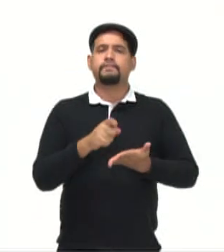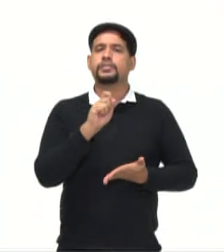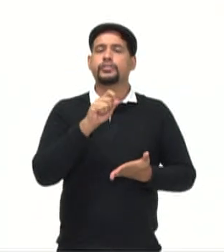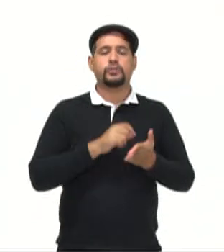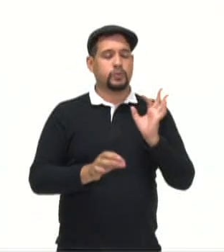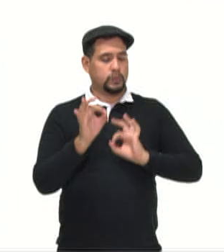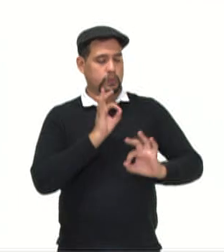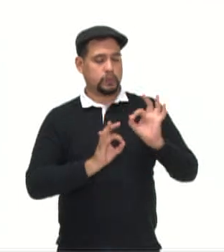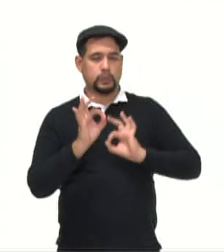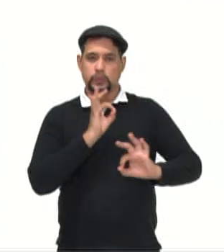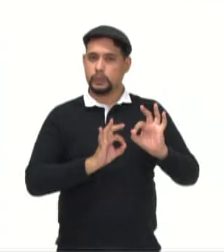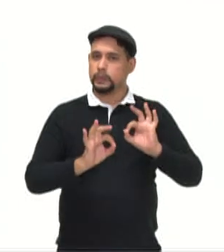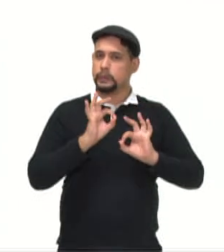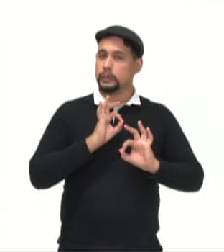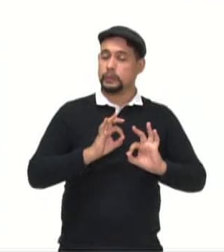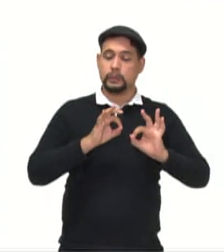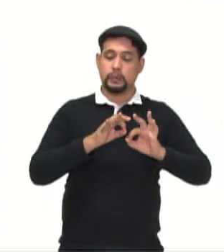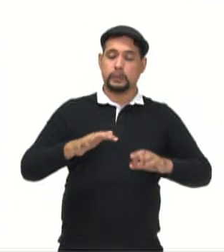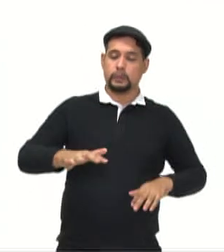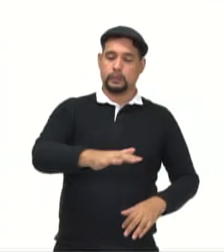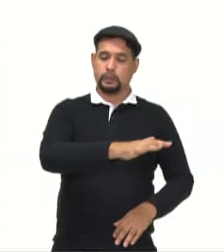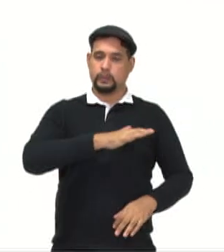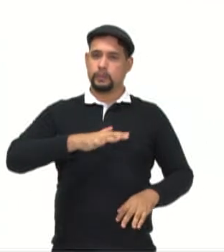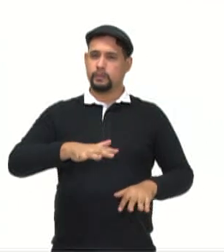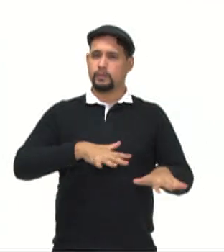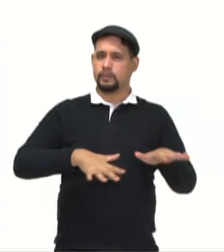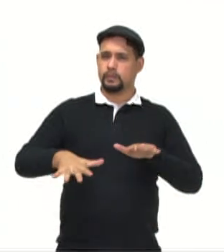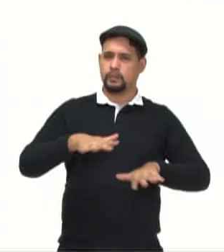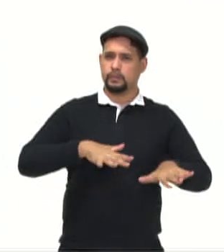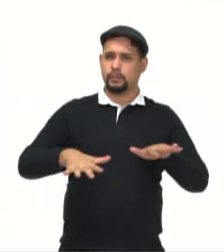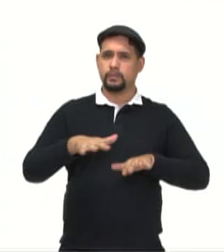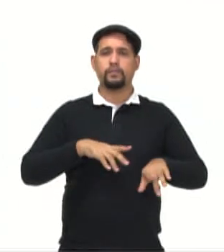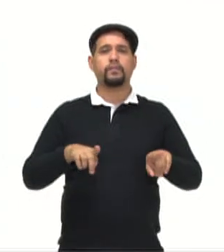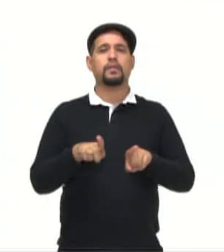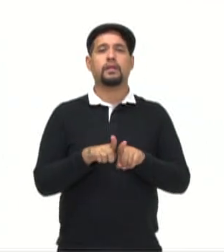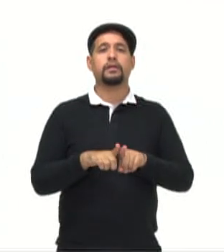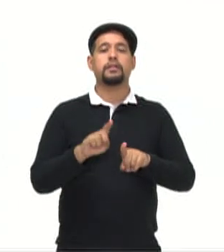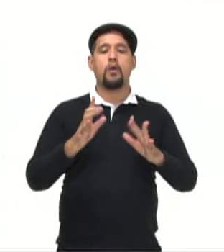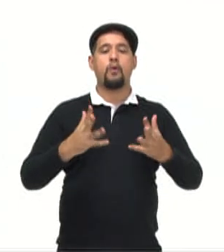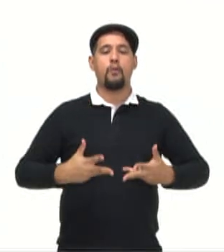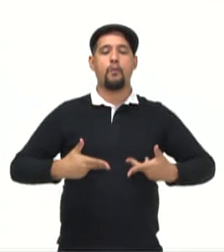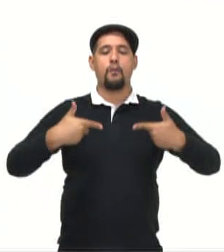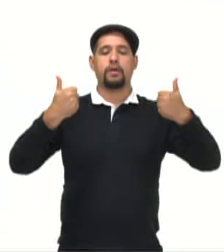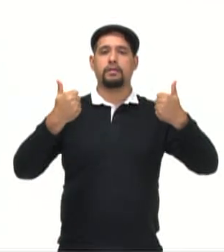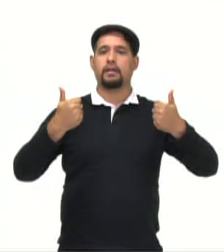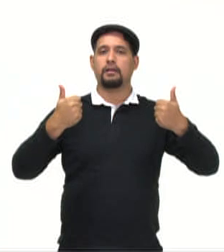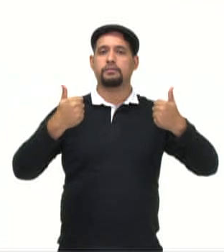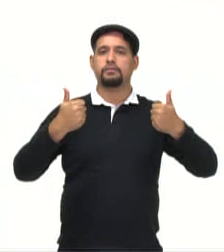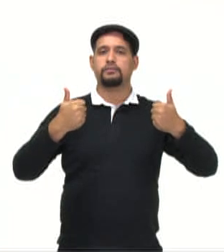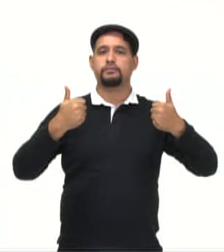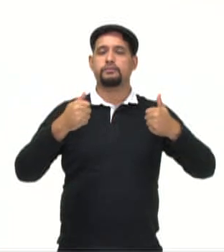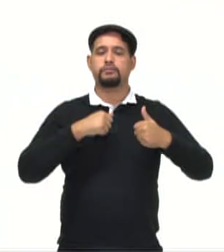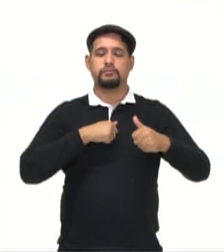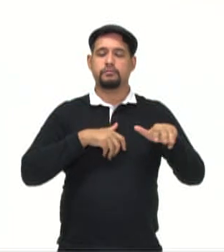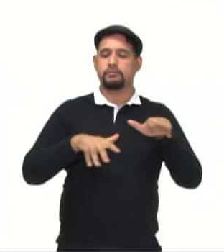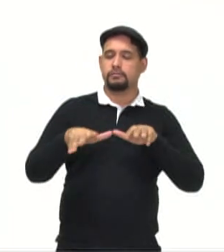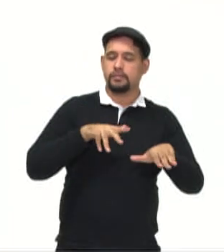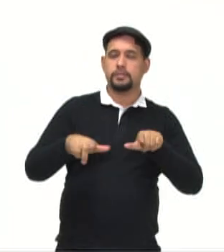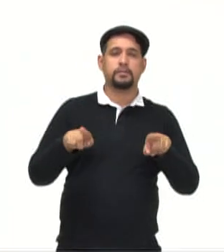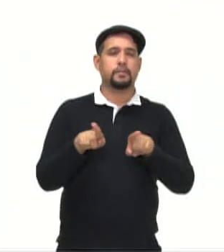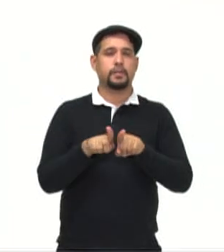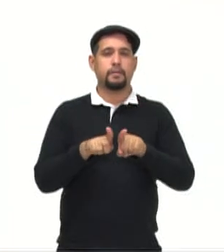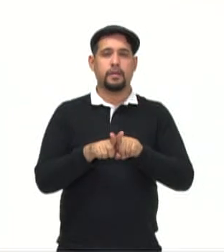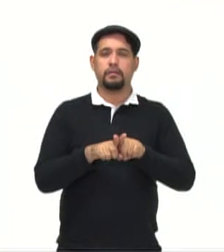organização espacial do movimento e na sua qualidade de ritmo e de